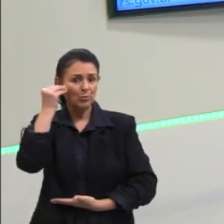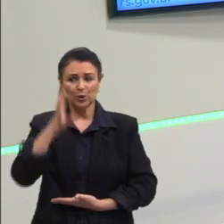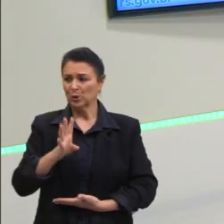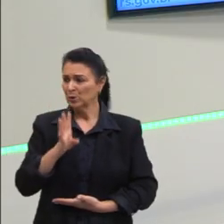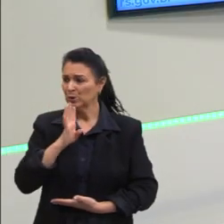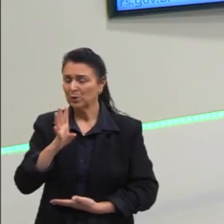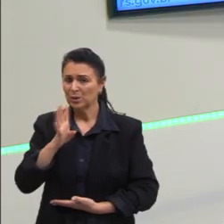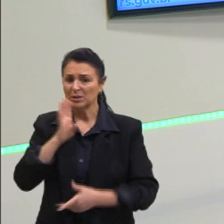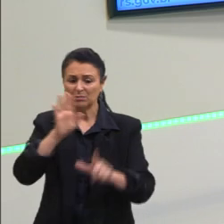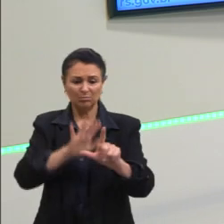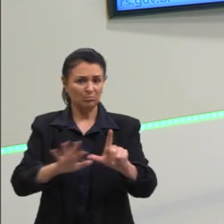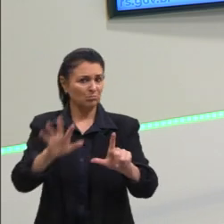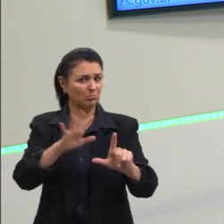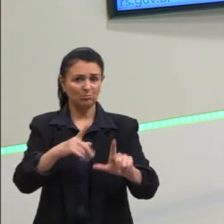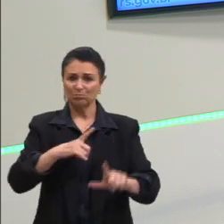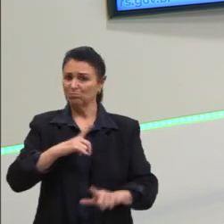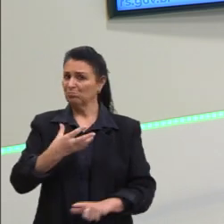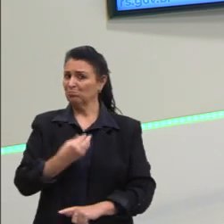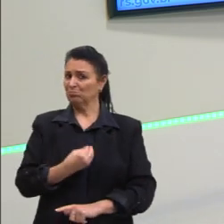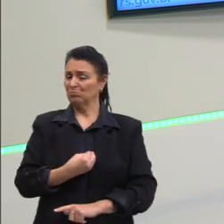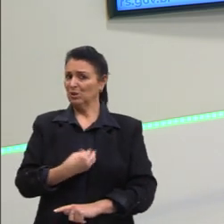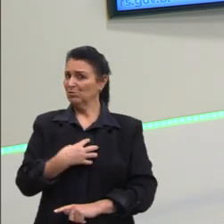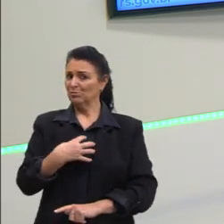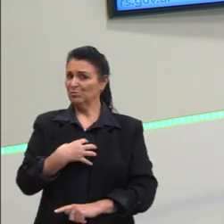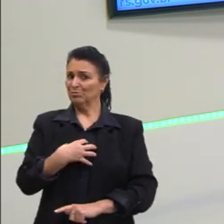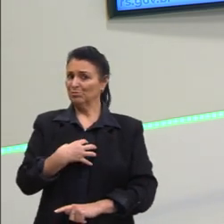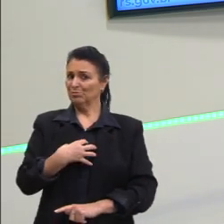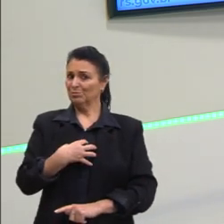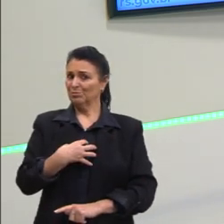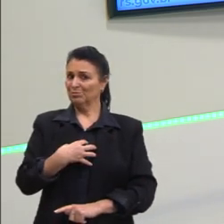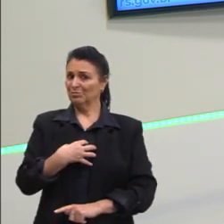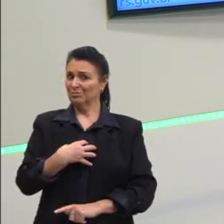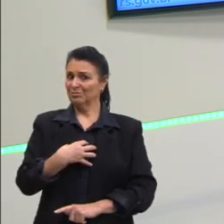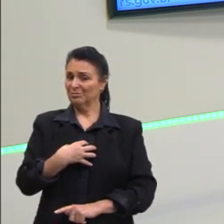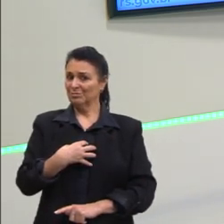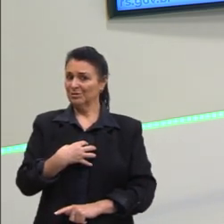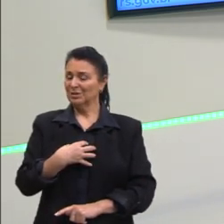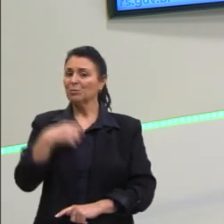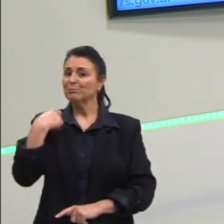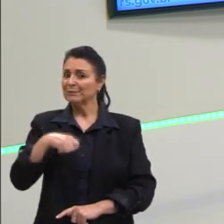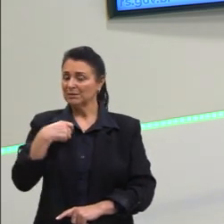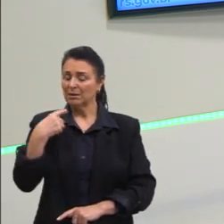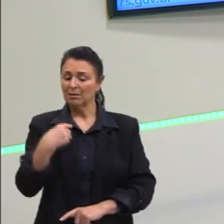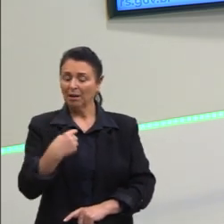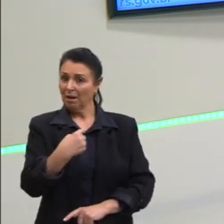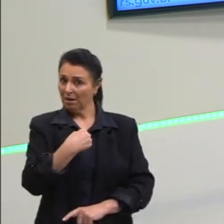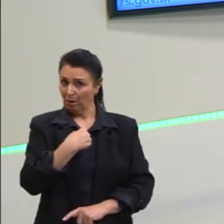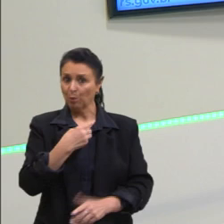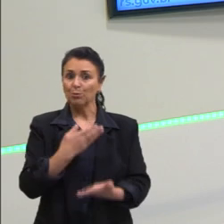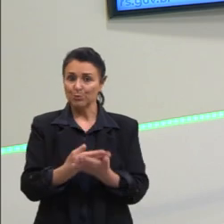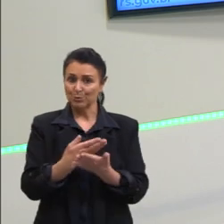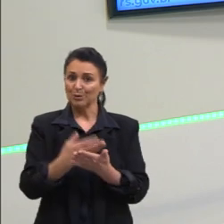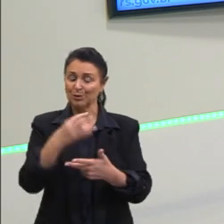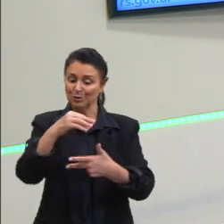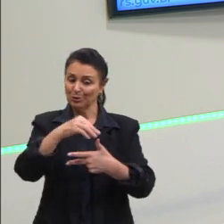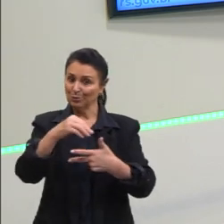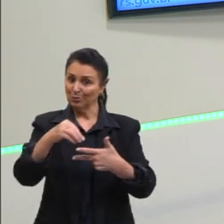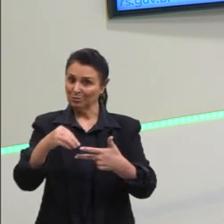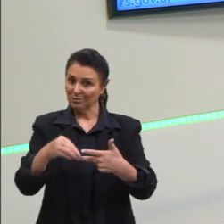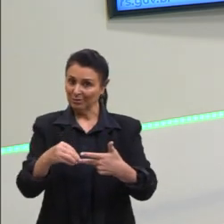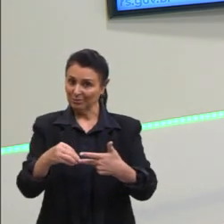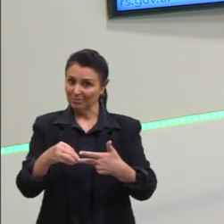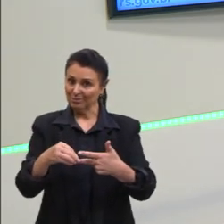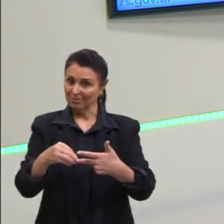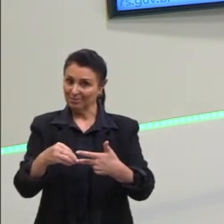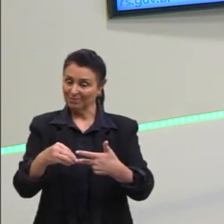charge não vai ter sentido. então, é necessário que eu, estudante do Enem, além